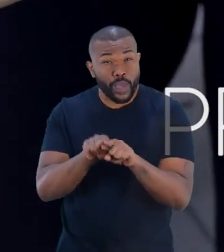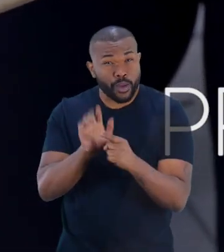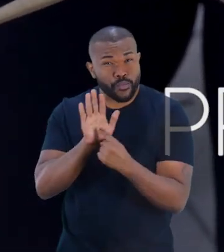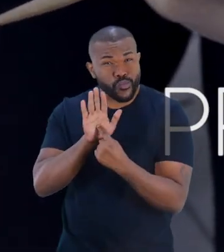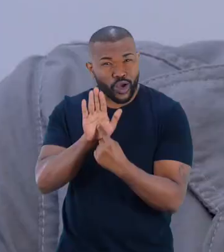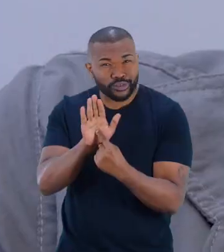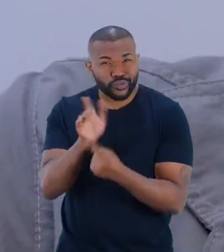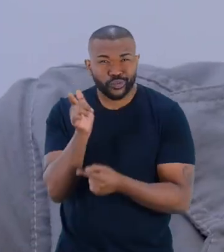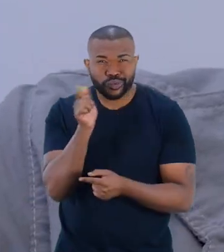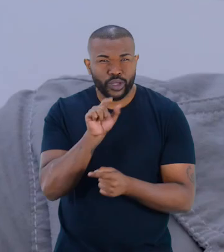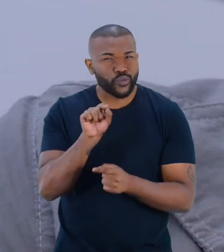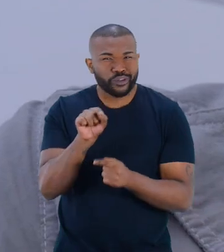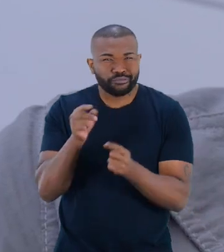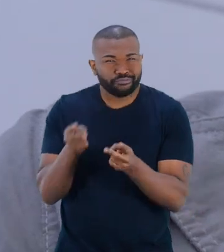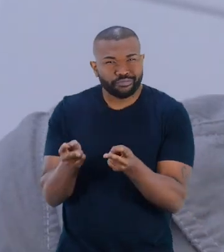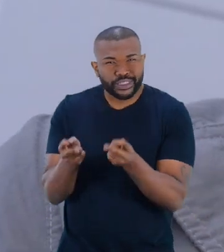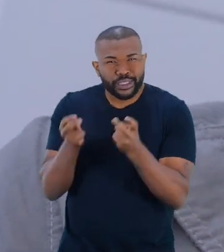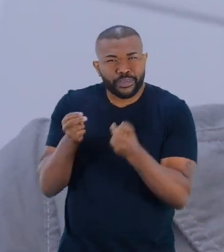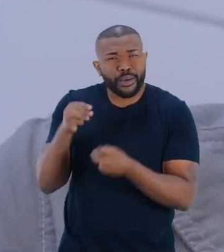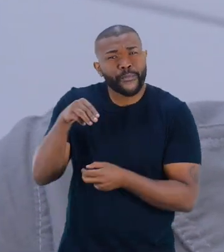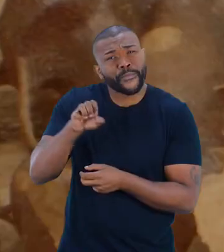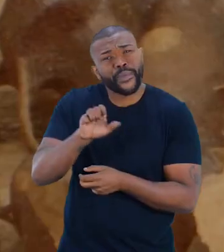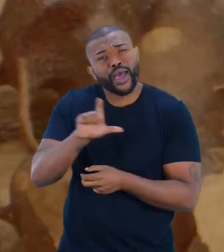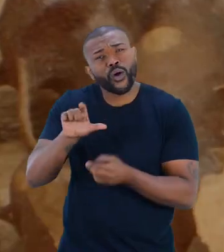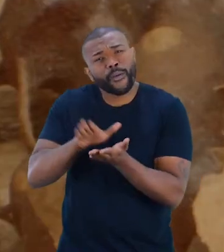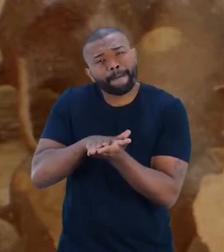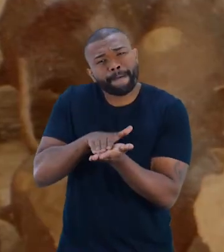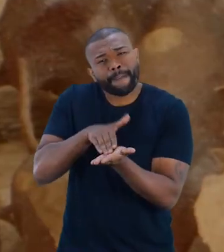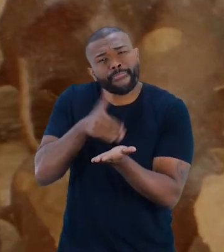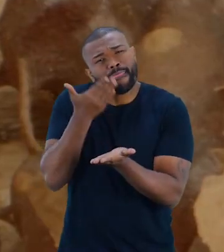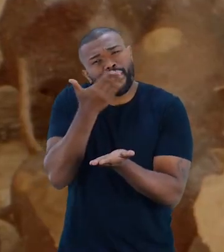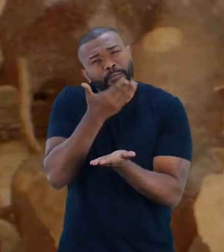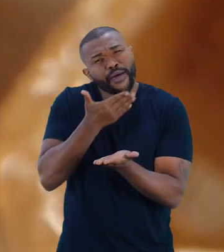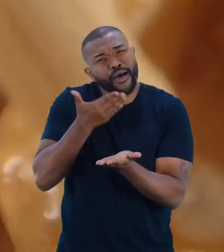E aqui a gente já consegue ver o mel.